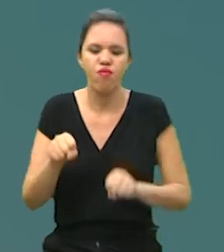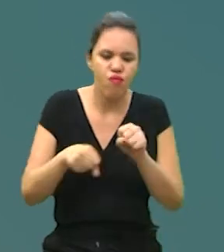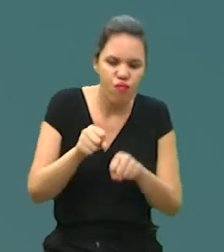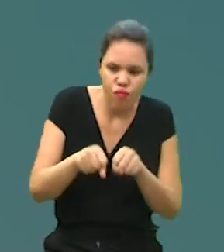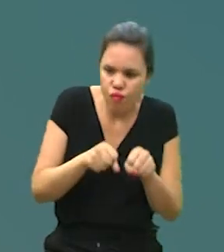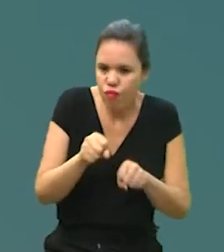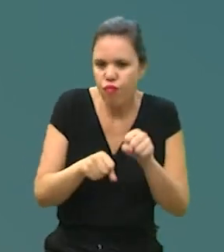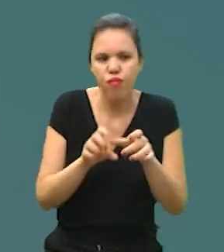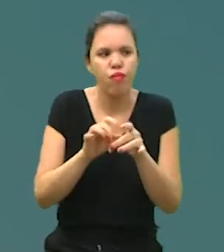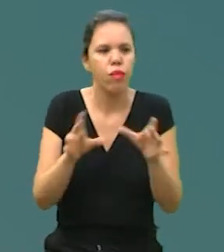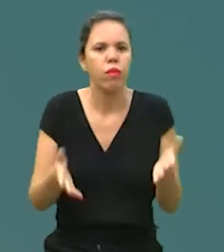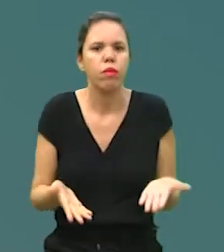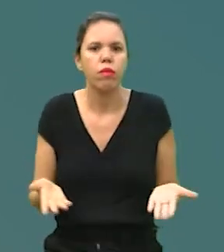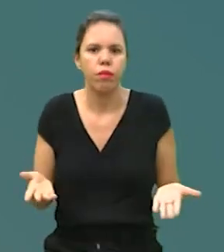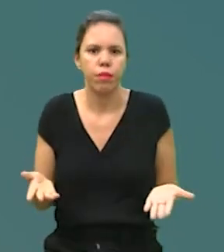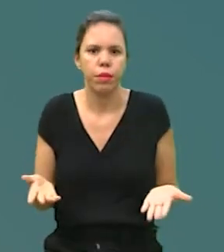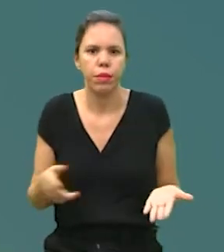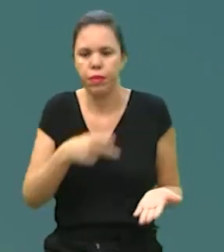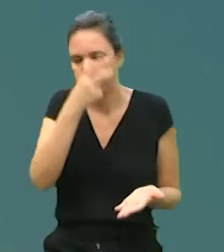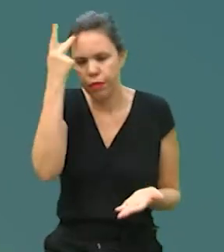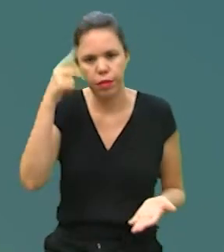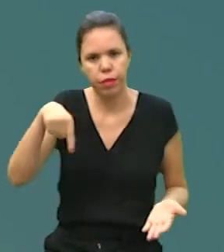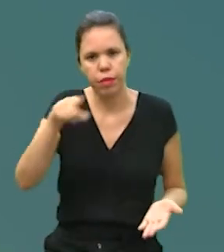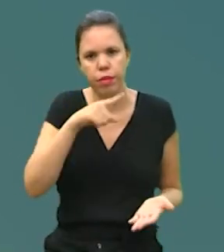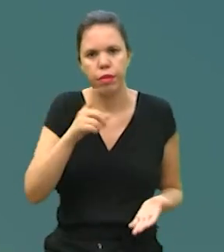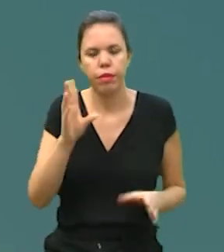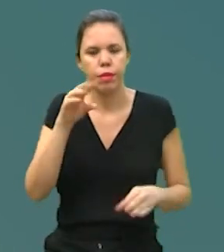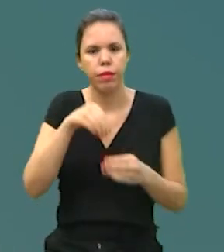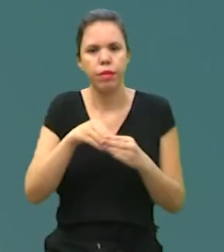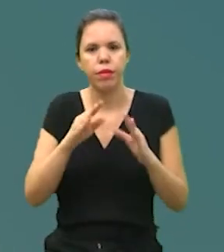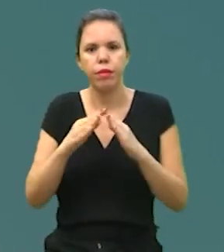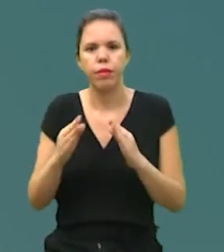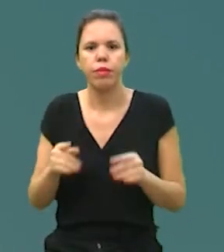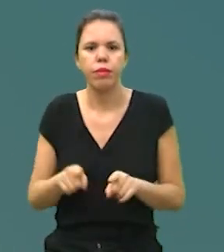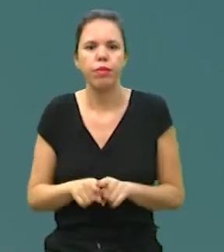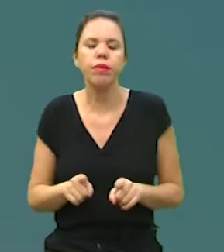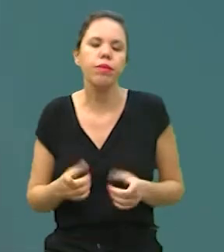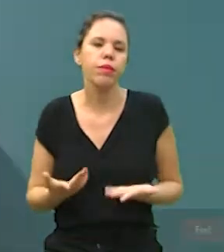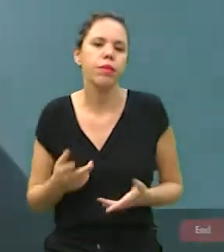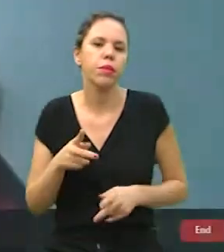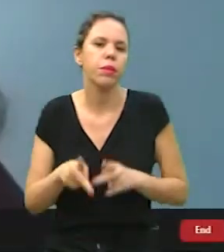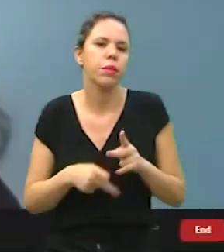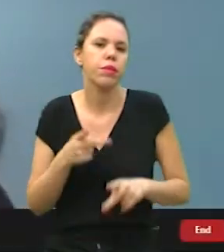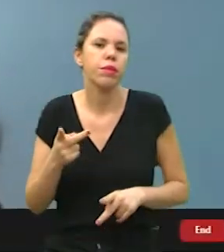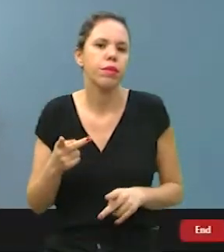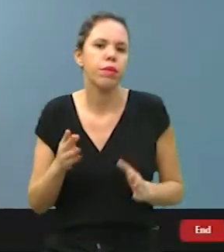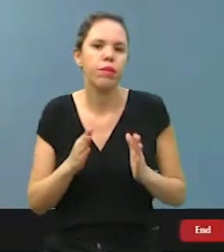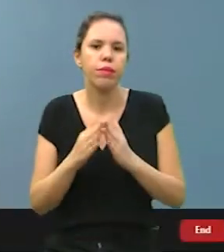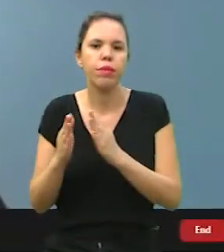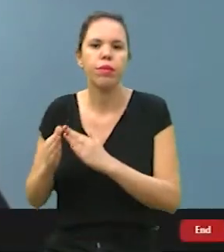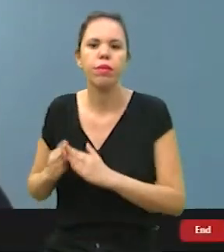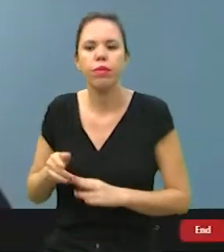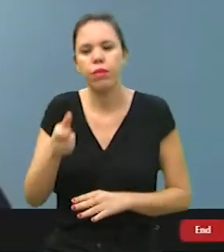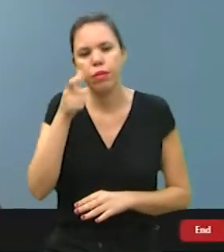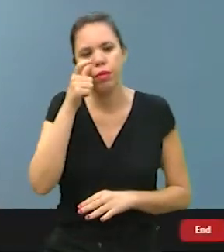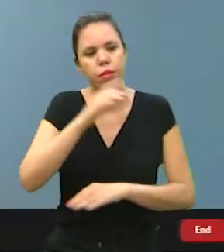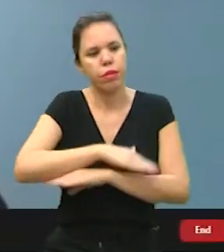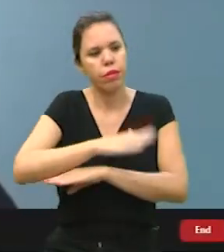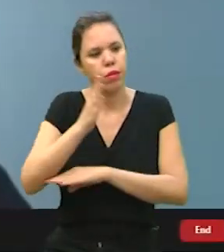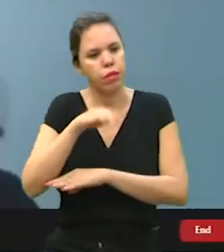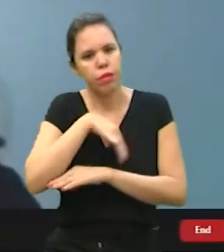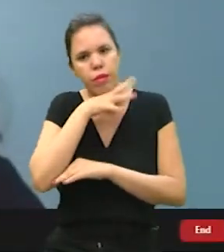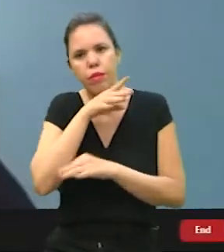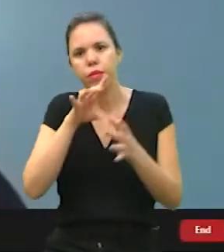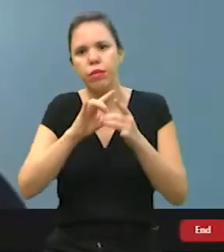né? Livres. E as pessoas de dentro, como você falou no começo, as pessoas de dentro de casa, olhando pela